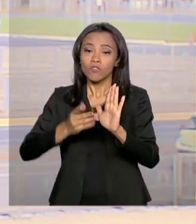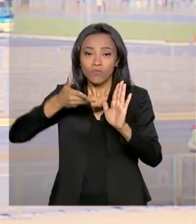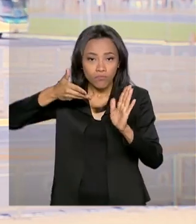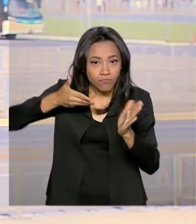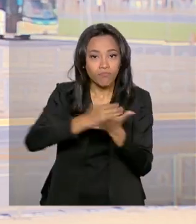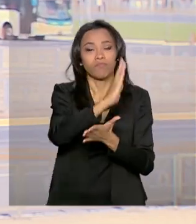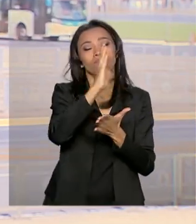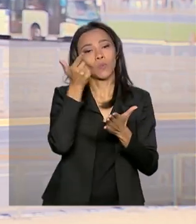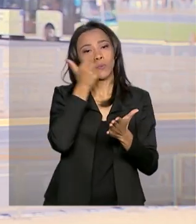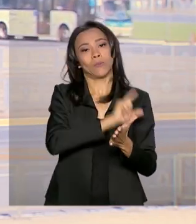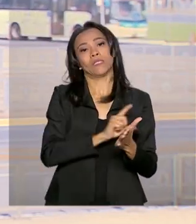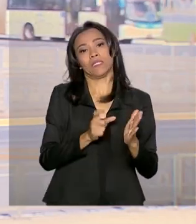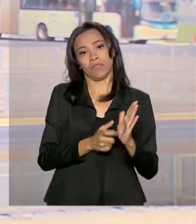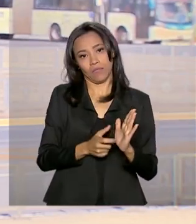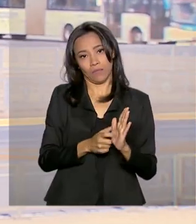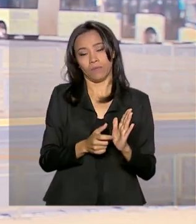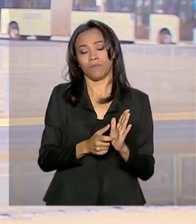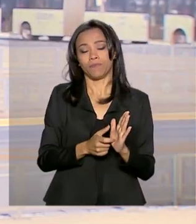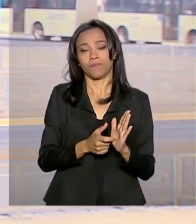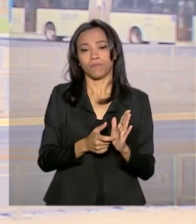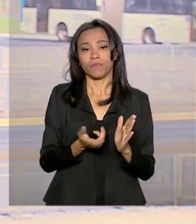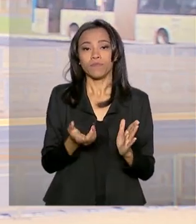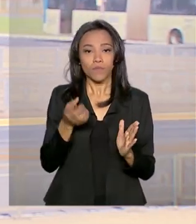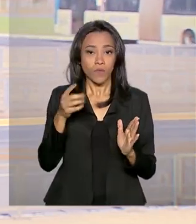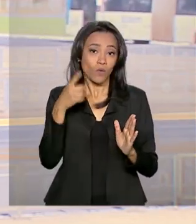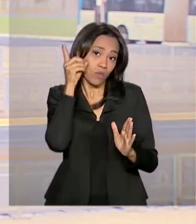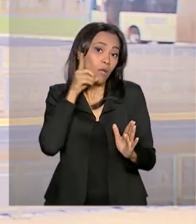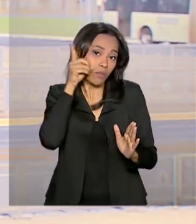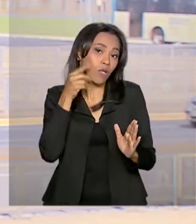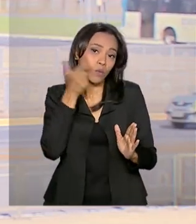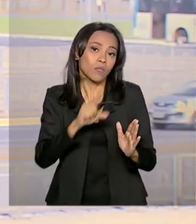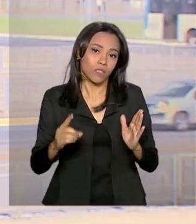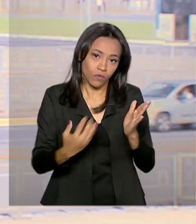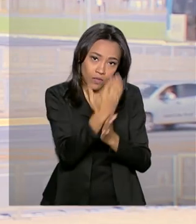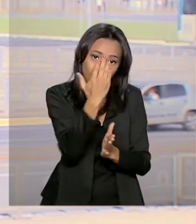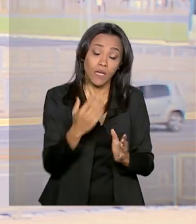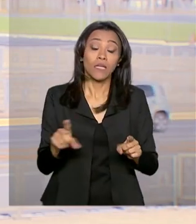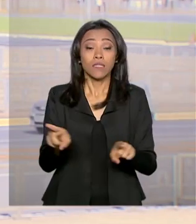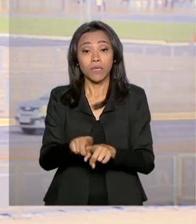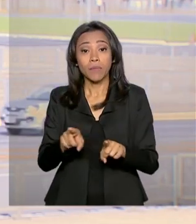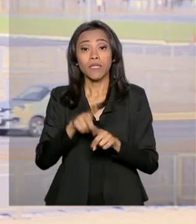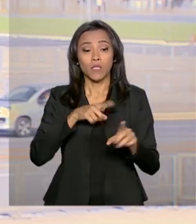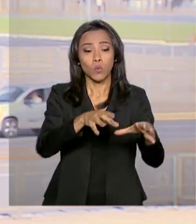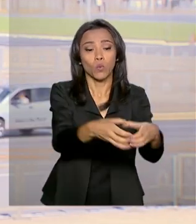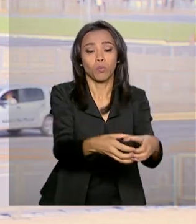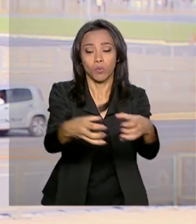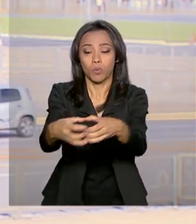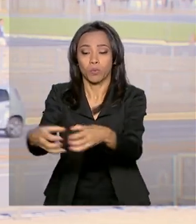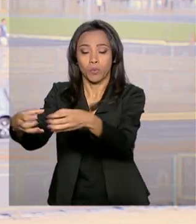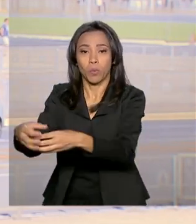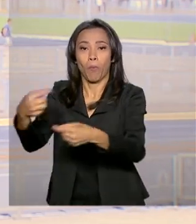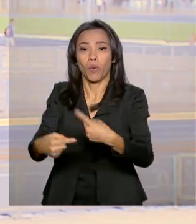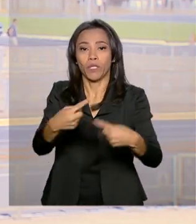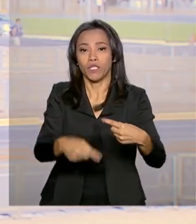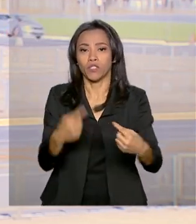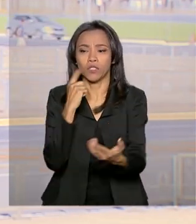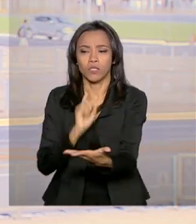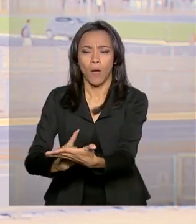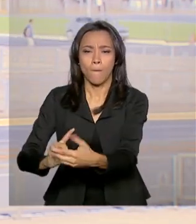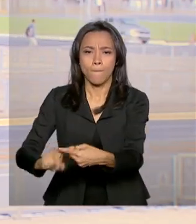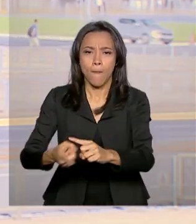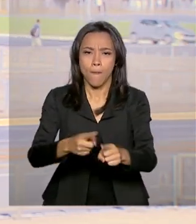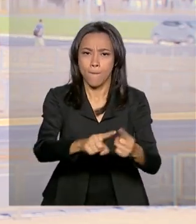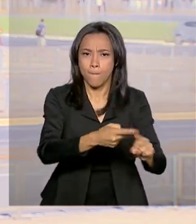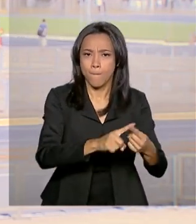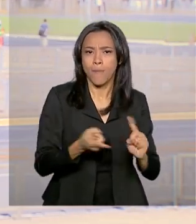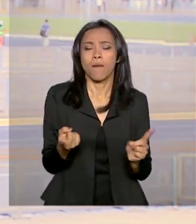deputados. Fora isso, a gente tem também os partidos da Câmara que ontem fizeram um acordo para a votação dos